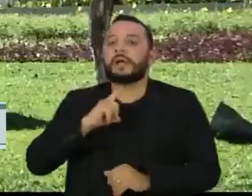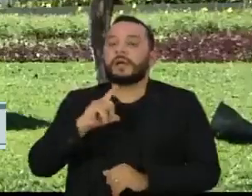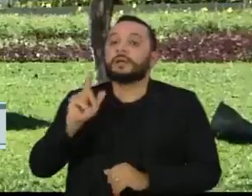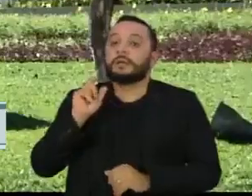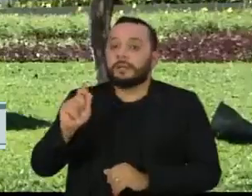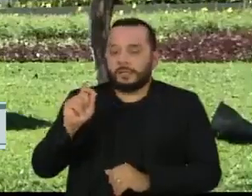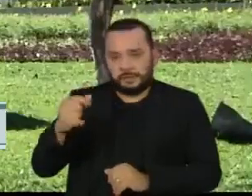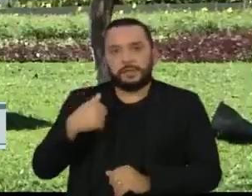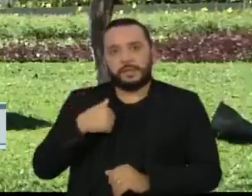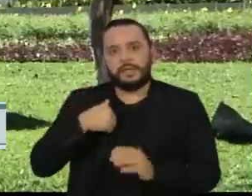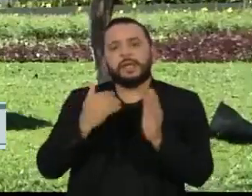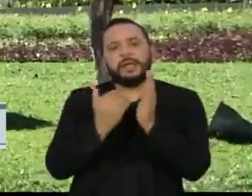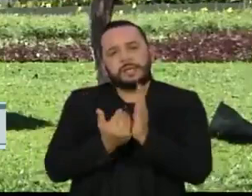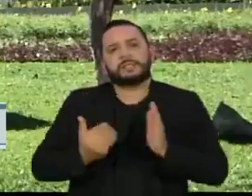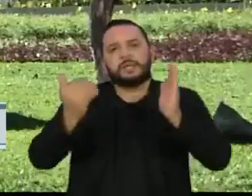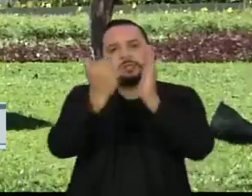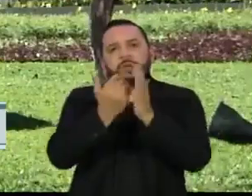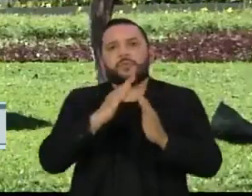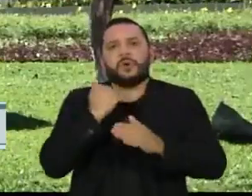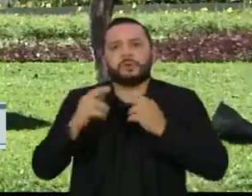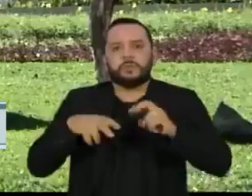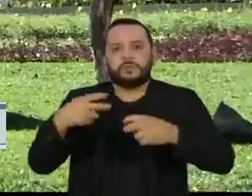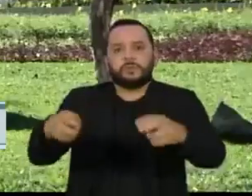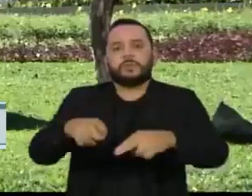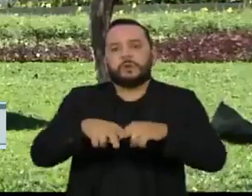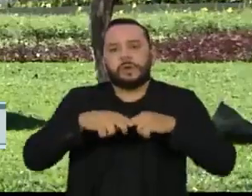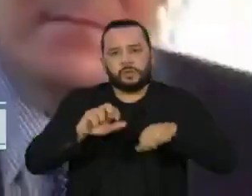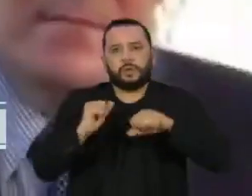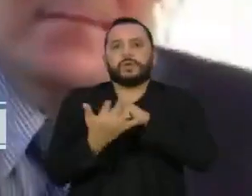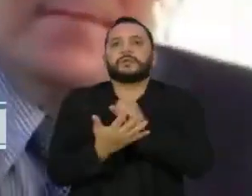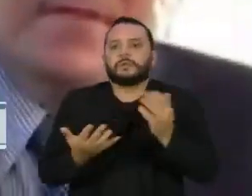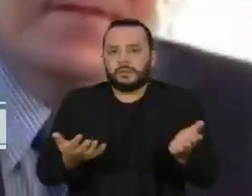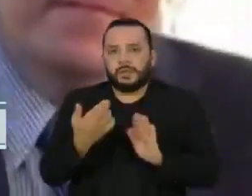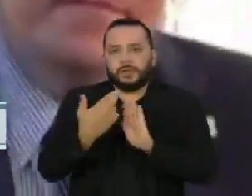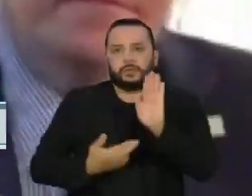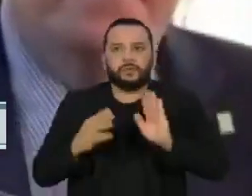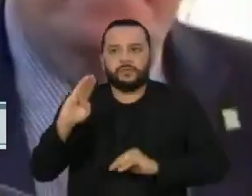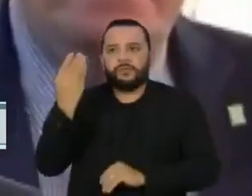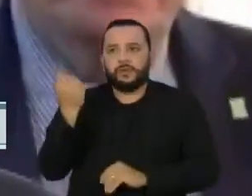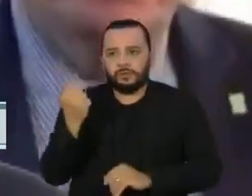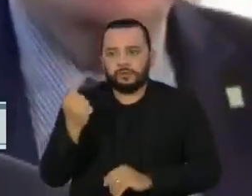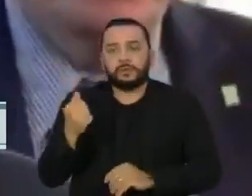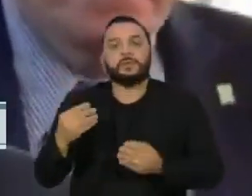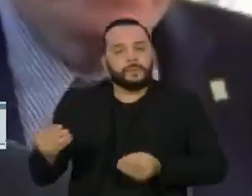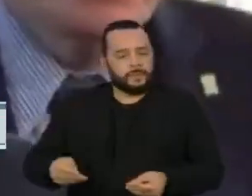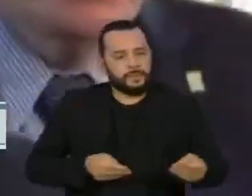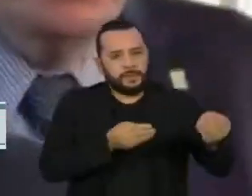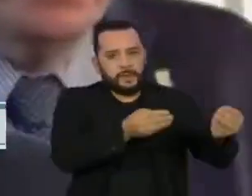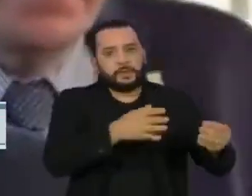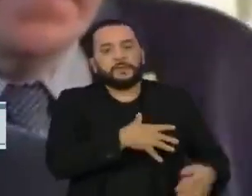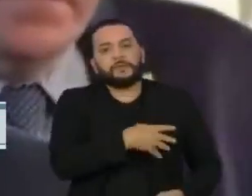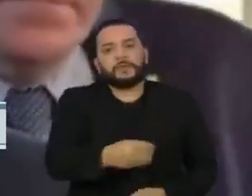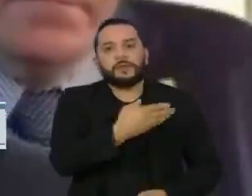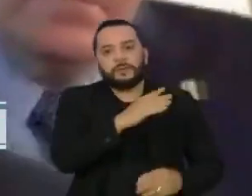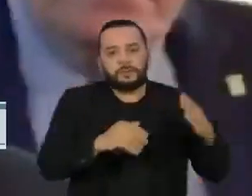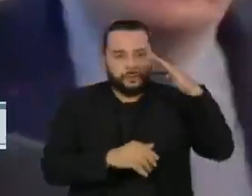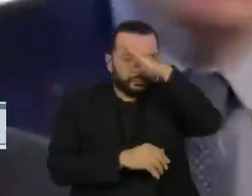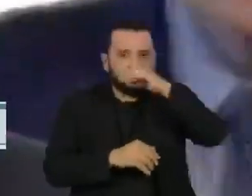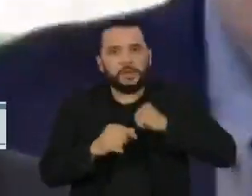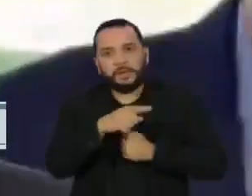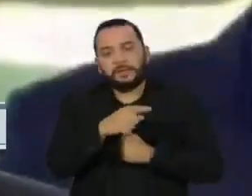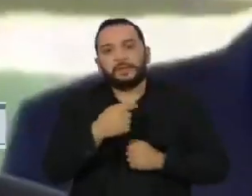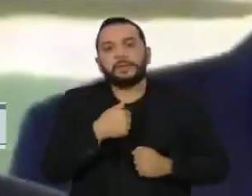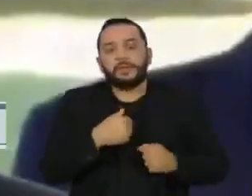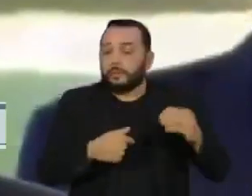supernotificação de mortes causadas pela Covid-19. O relatório foi repassado aos filhos do presidente e